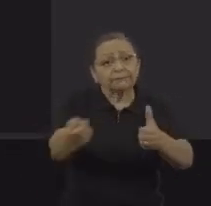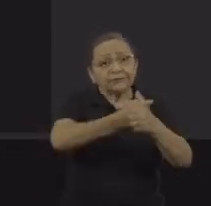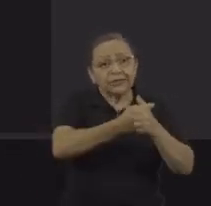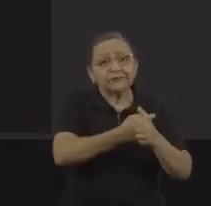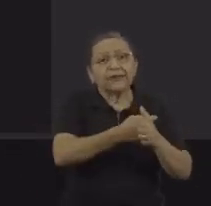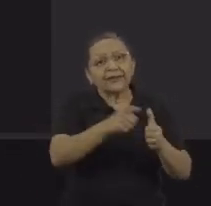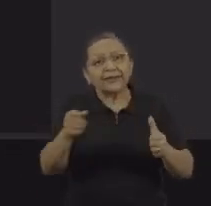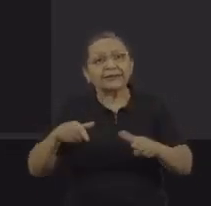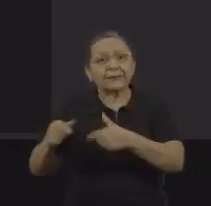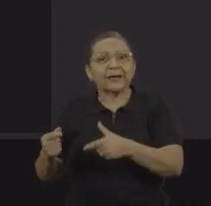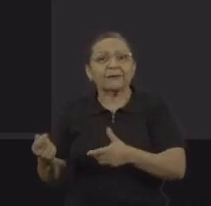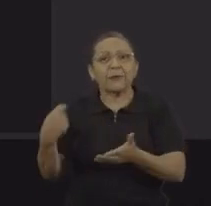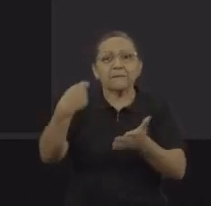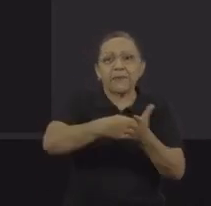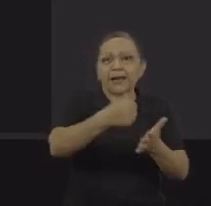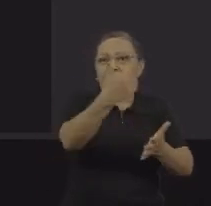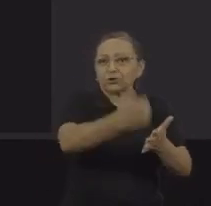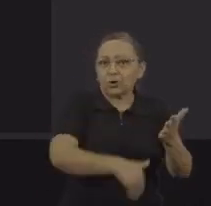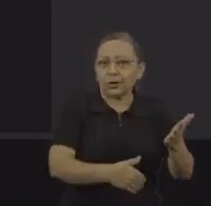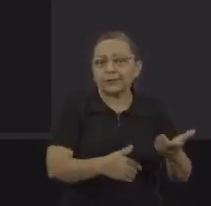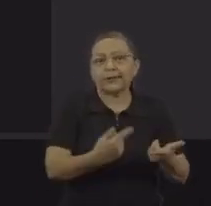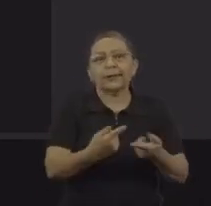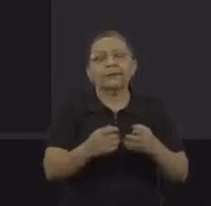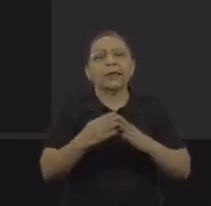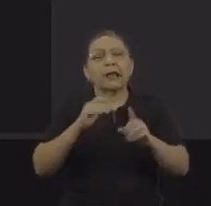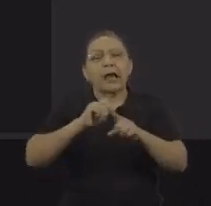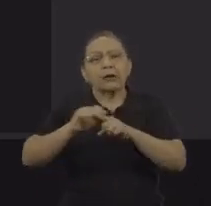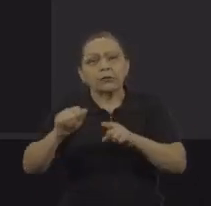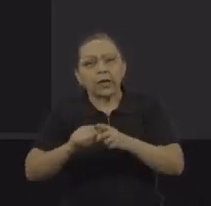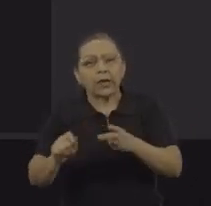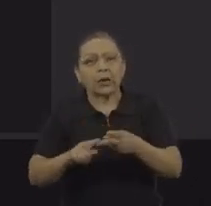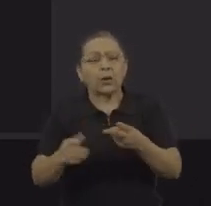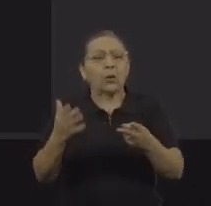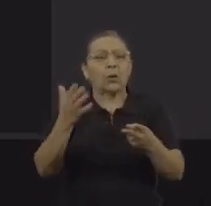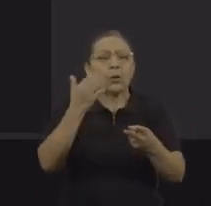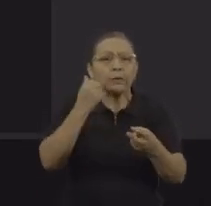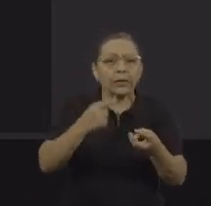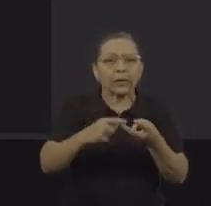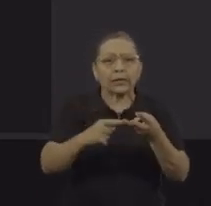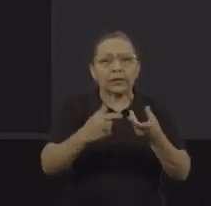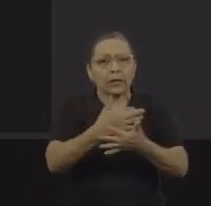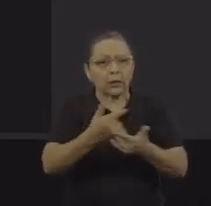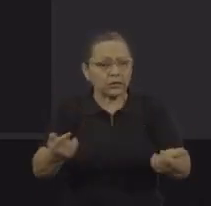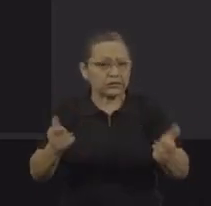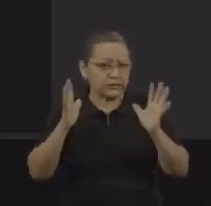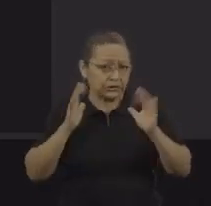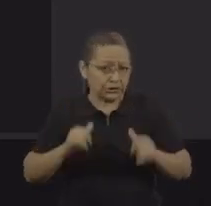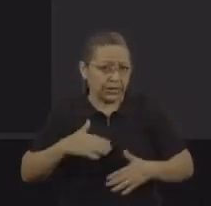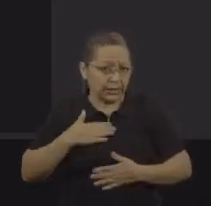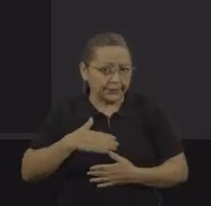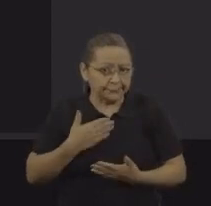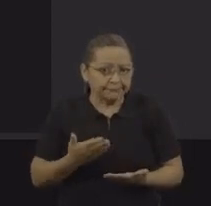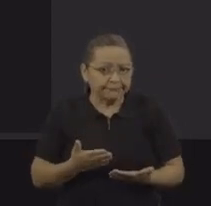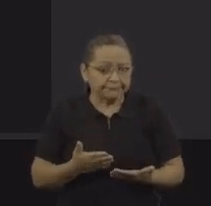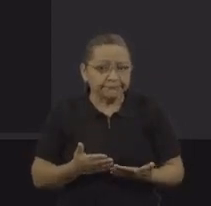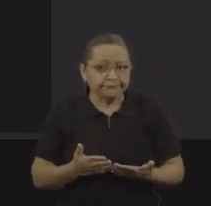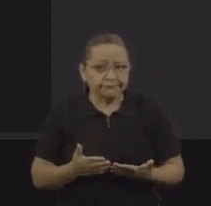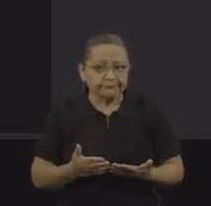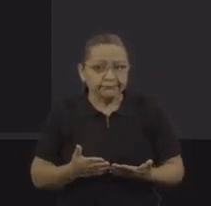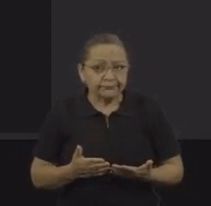salário gastos com aluguel, com comida, com limpeza, enfim, uma série de coisas acabava devendo, nunca sairia da situação em ele estava se não fosse